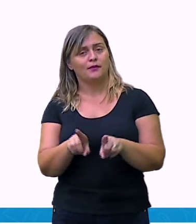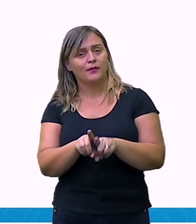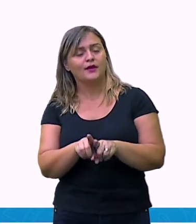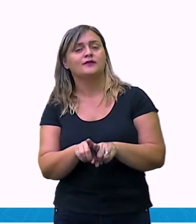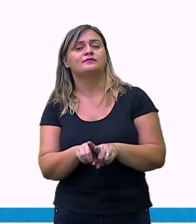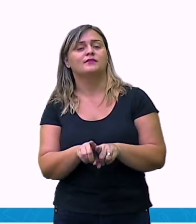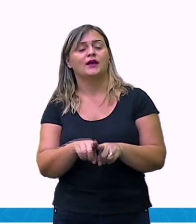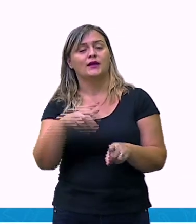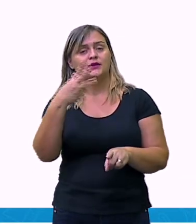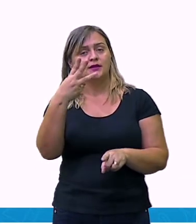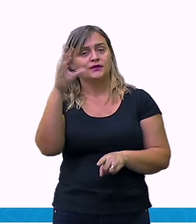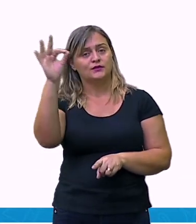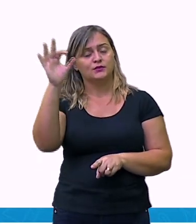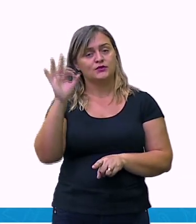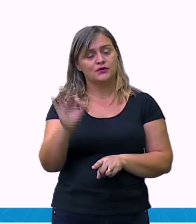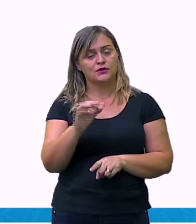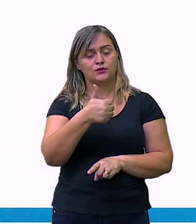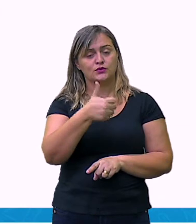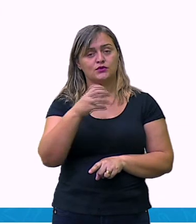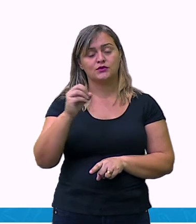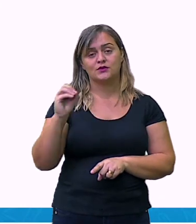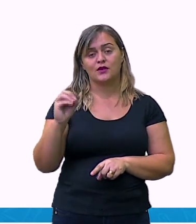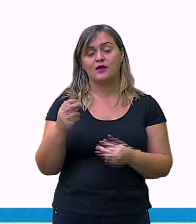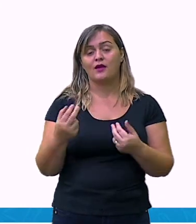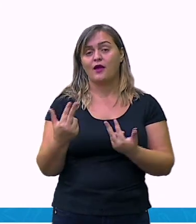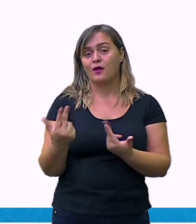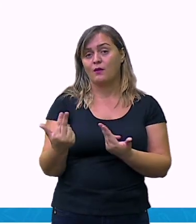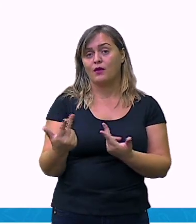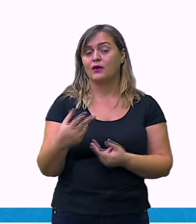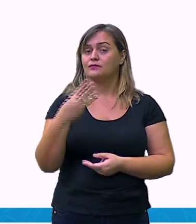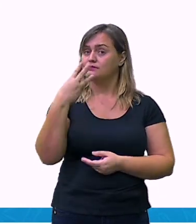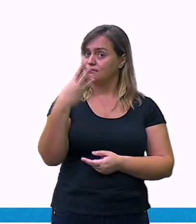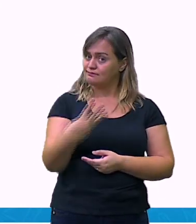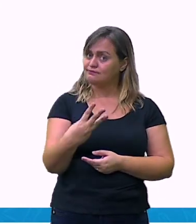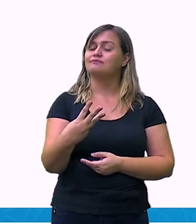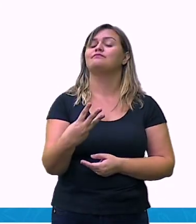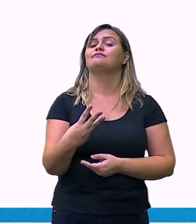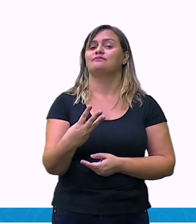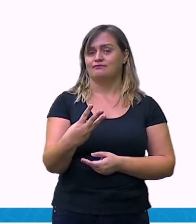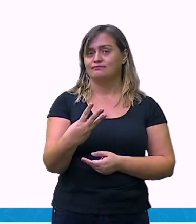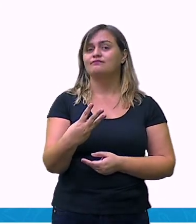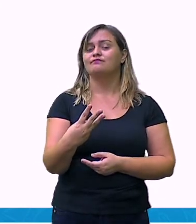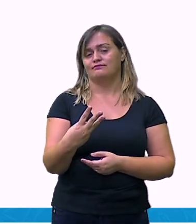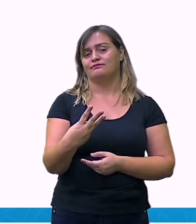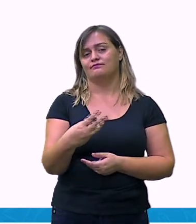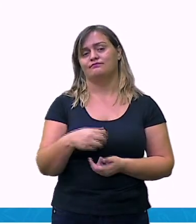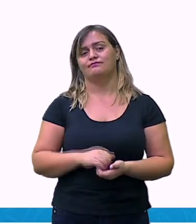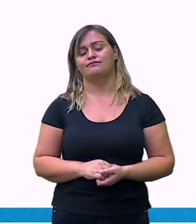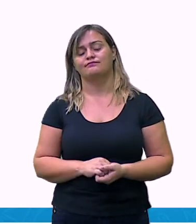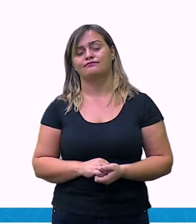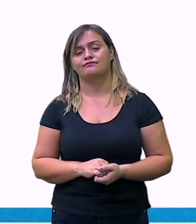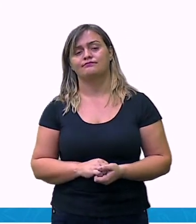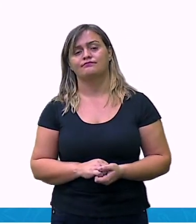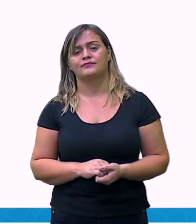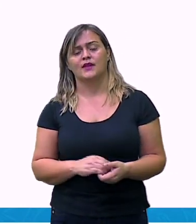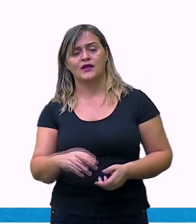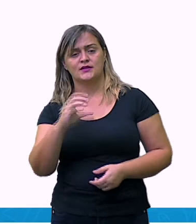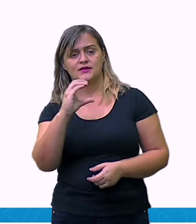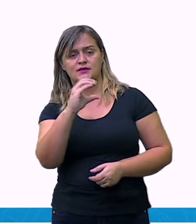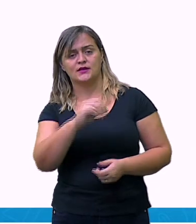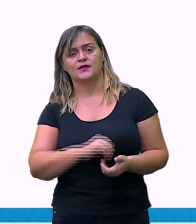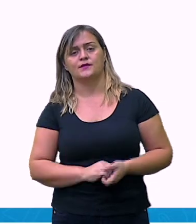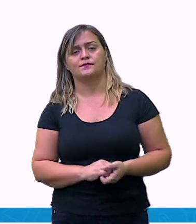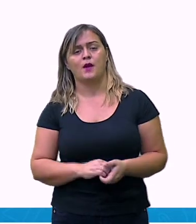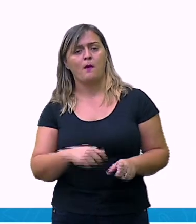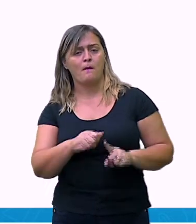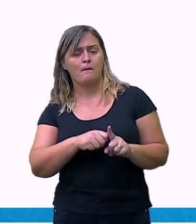Letra C. Este mês, Luiz teve um aumento salarial de doze por cento. Então, aqui